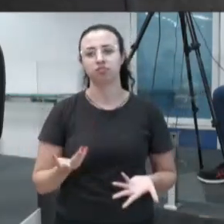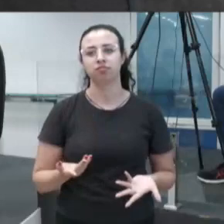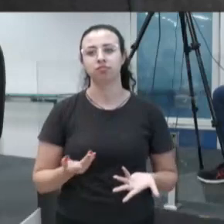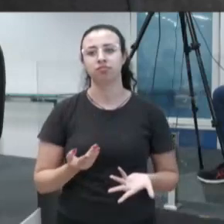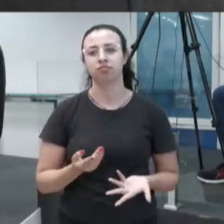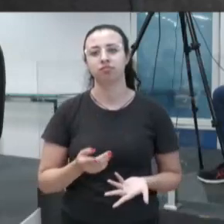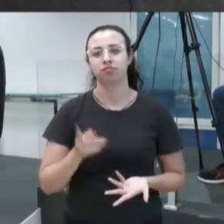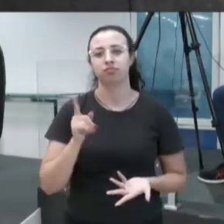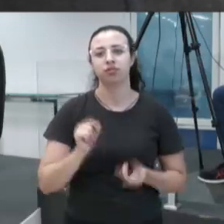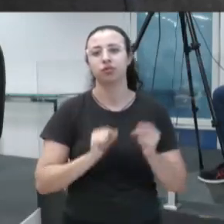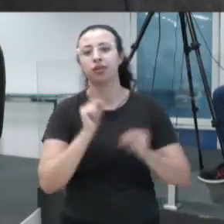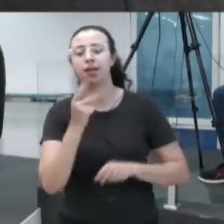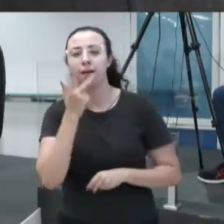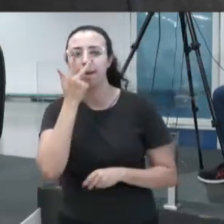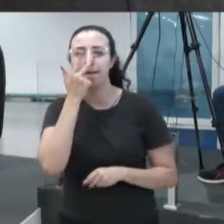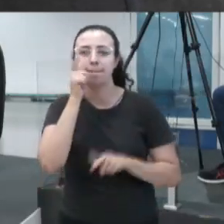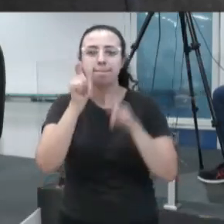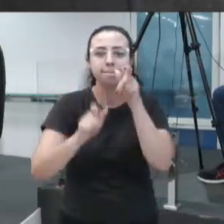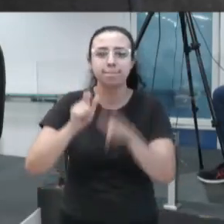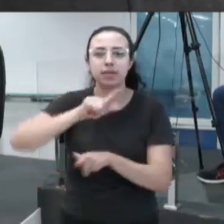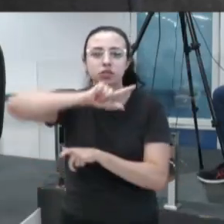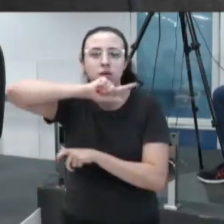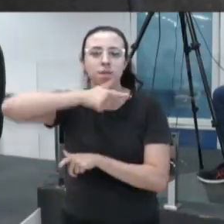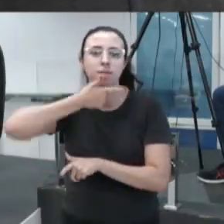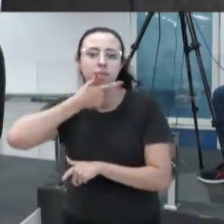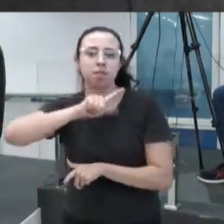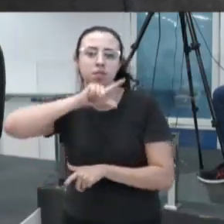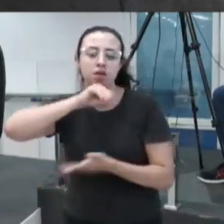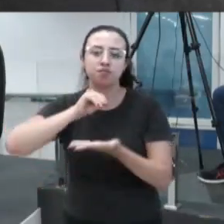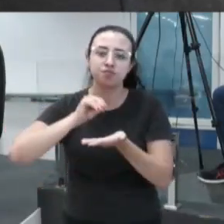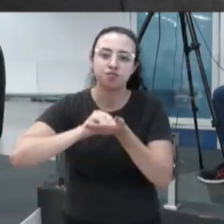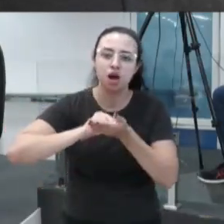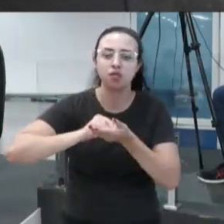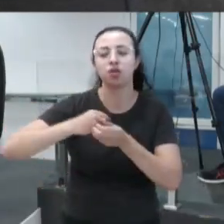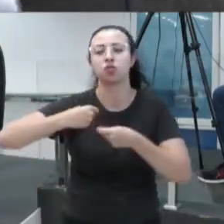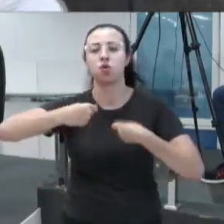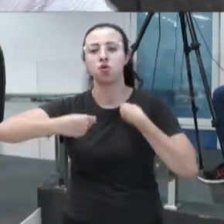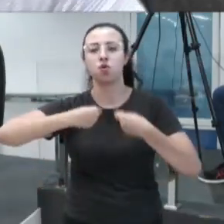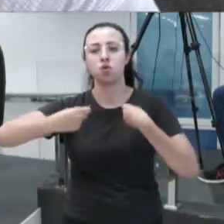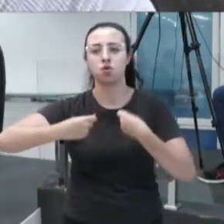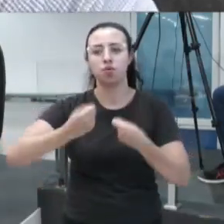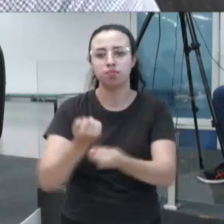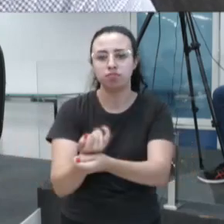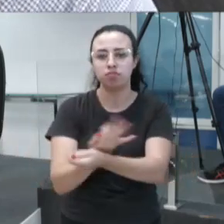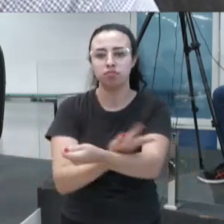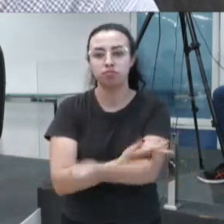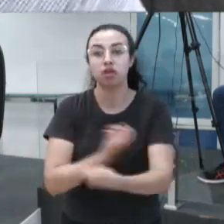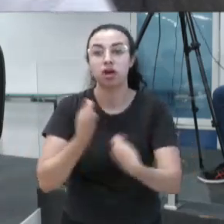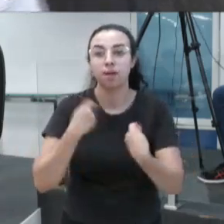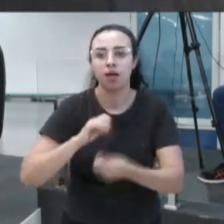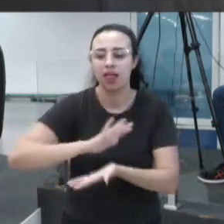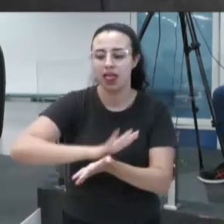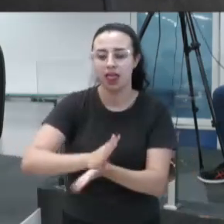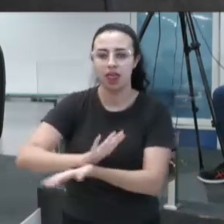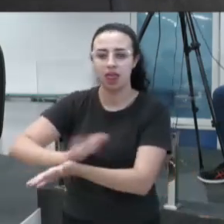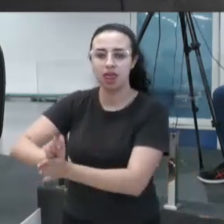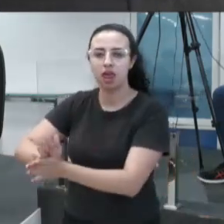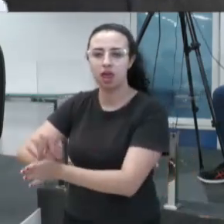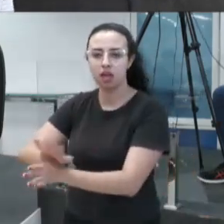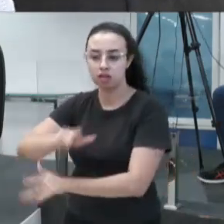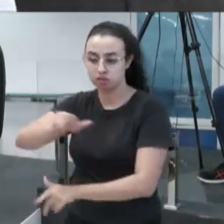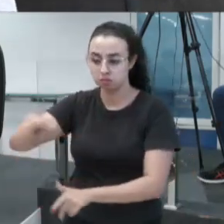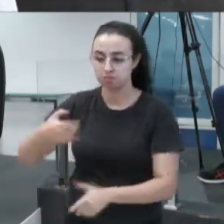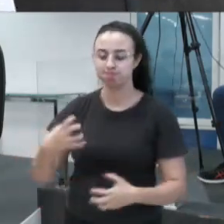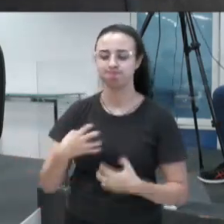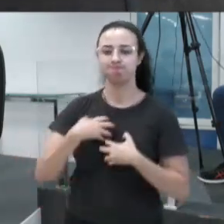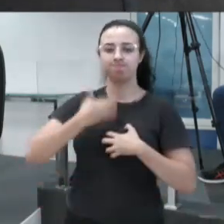pessoas com bipolaridade, pessoas desequilibradas emocionalmente, que precisam menosprezar os outros para se levantar diante do